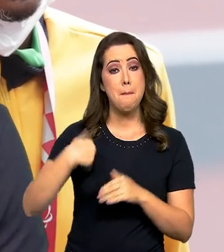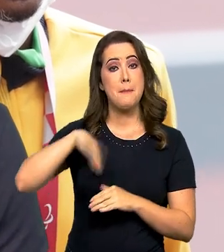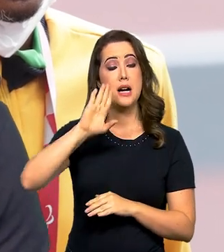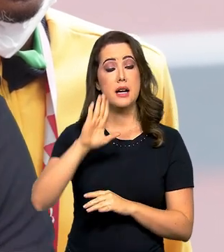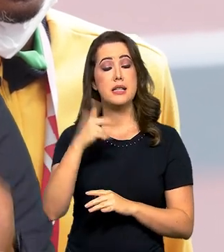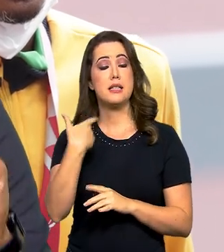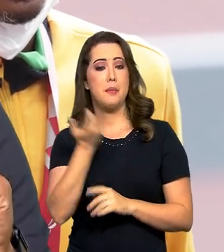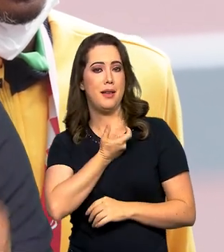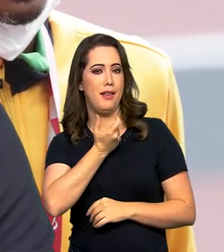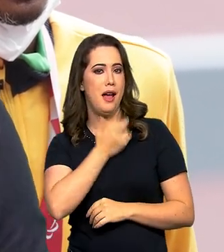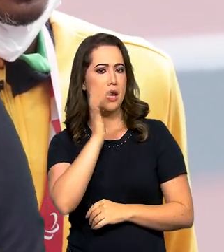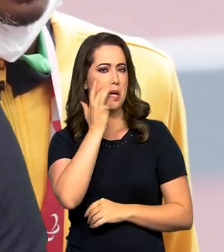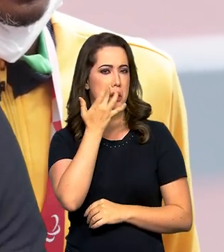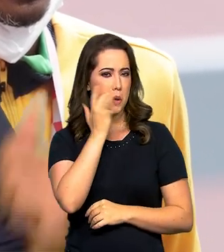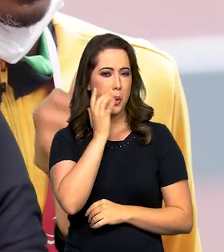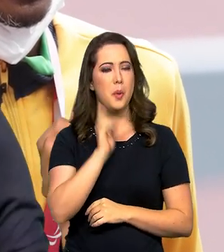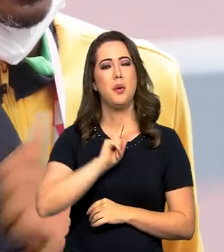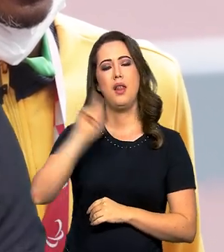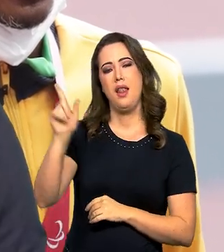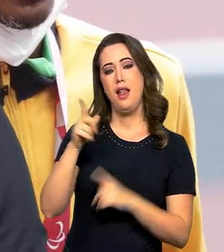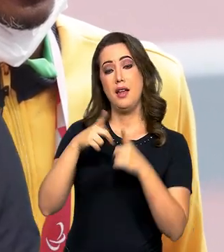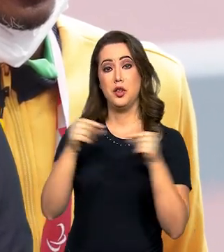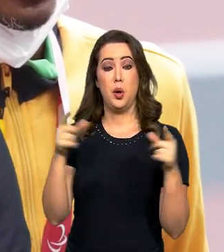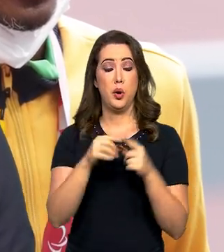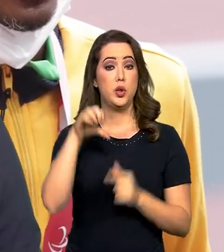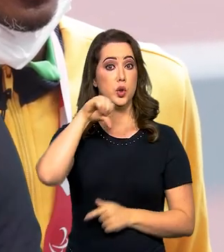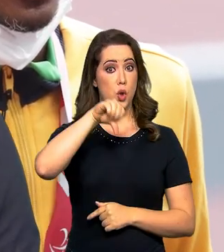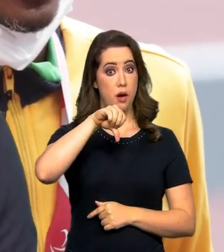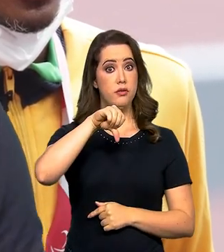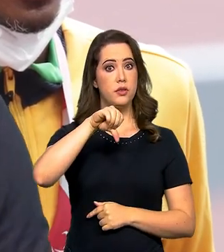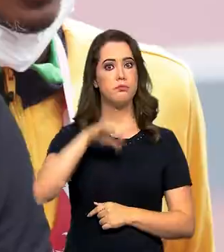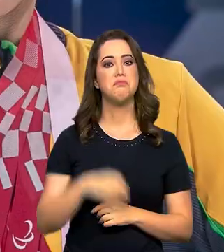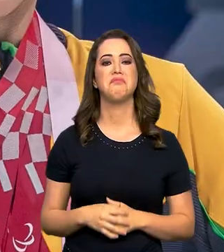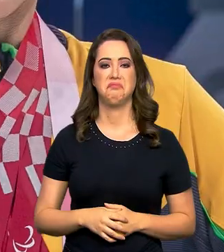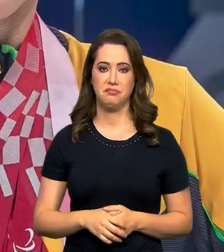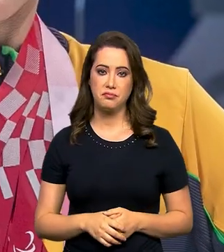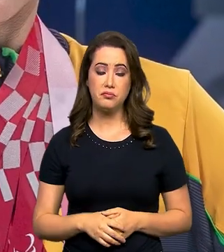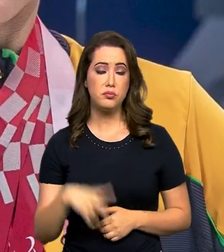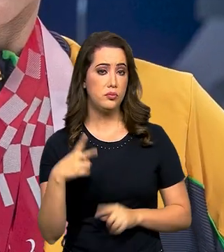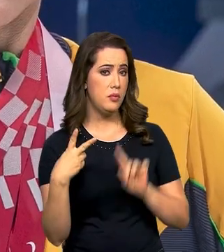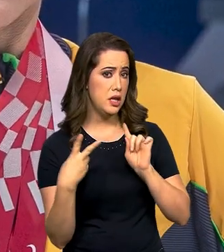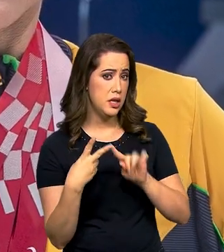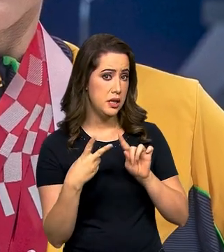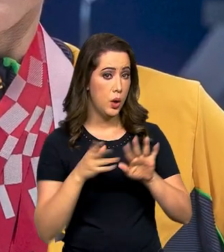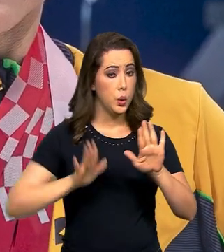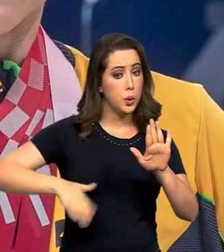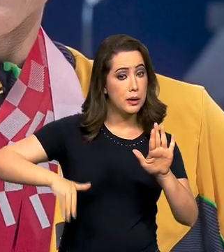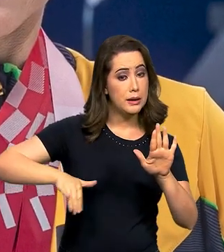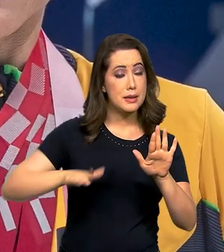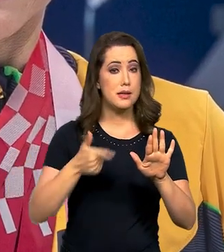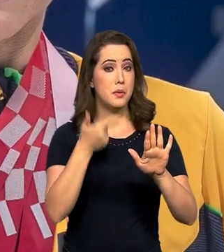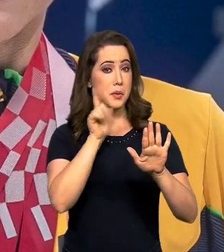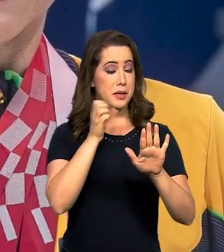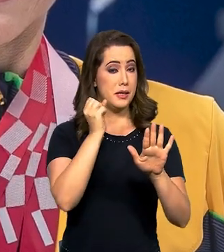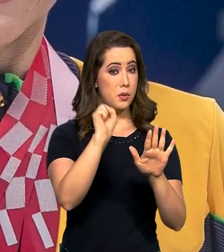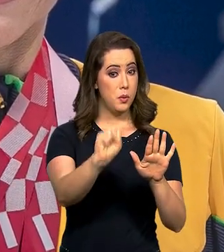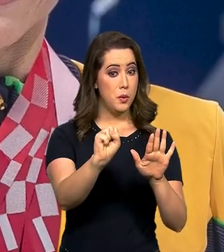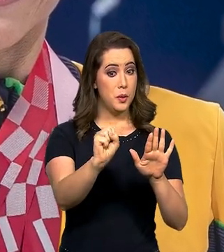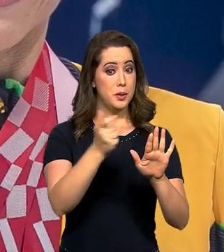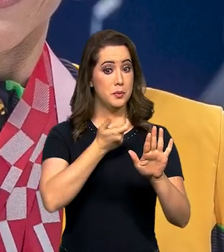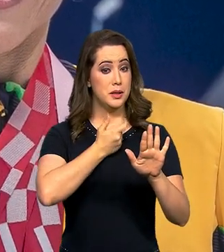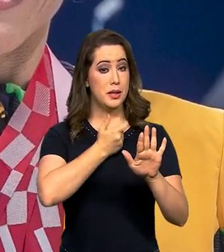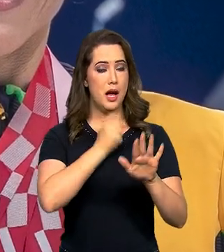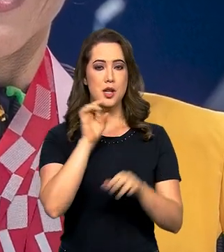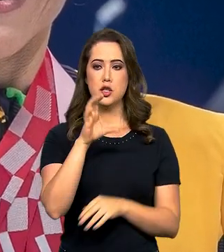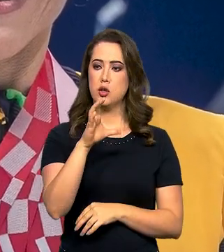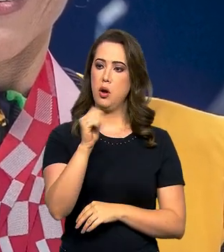medalhas de ouro para o Brasil lá em Tóquio. Foram 9 no total. Em segundo lugar ficou a natação com 8.